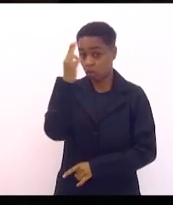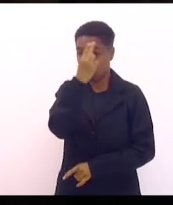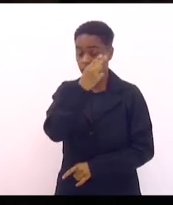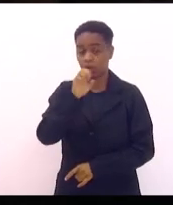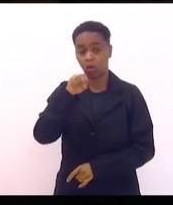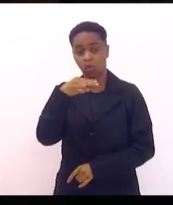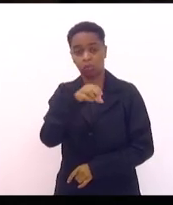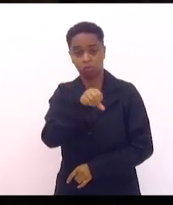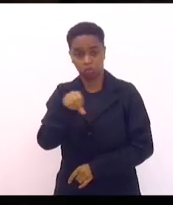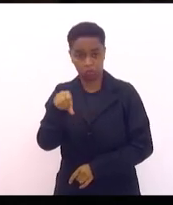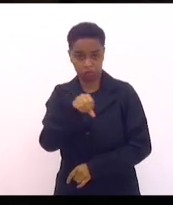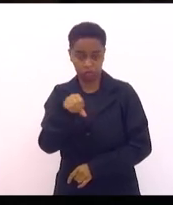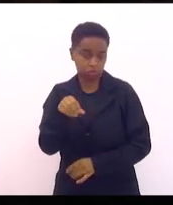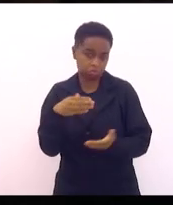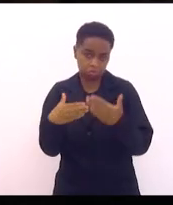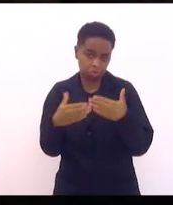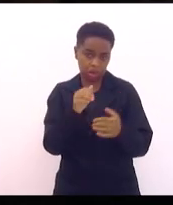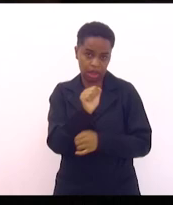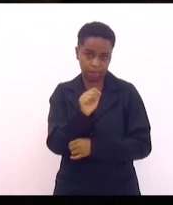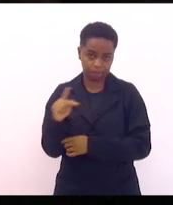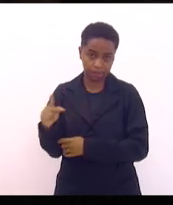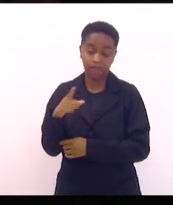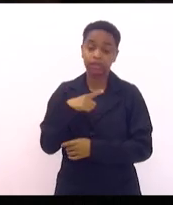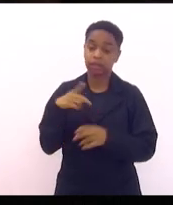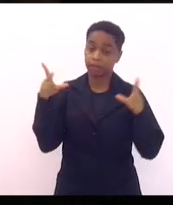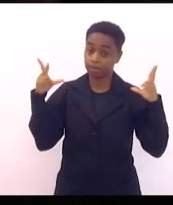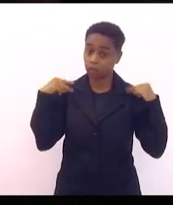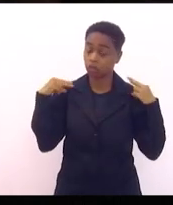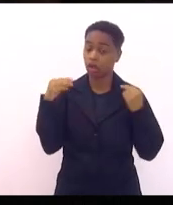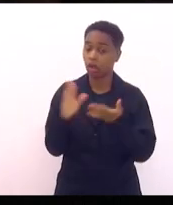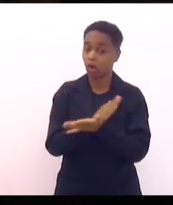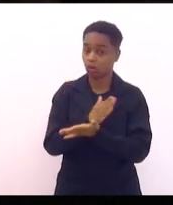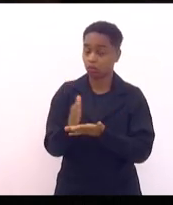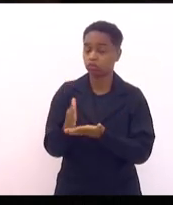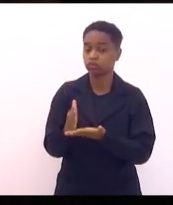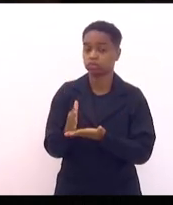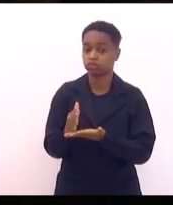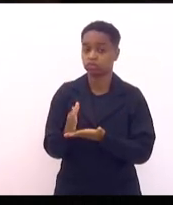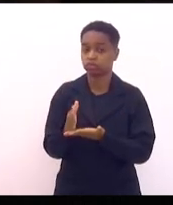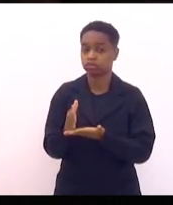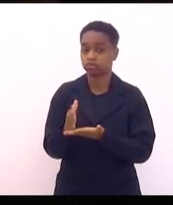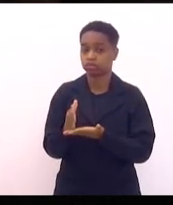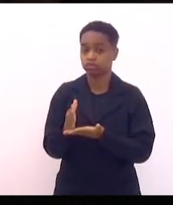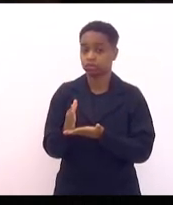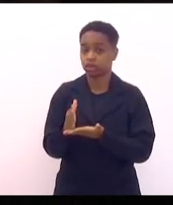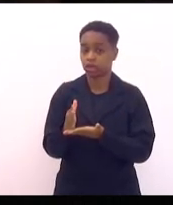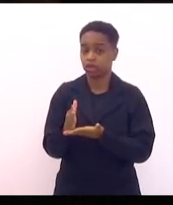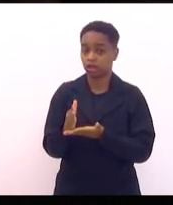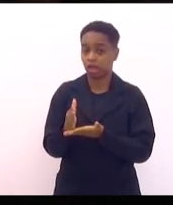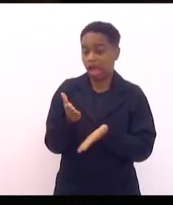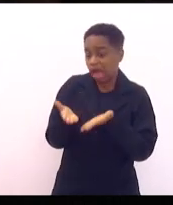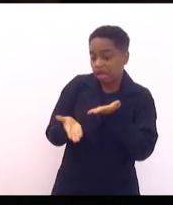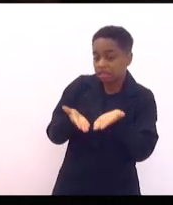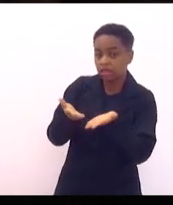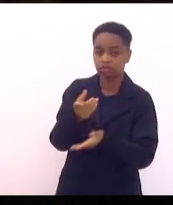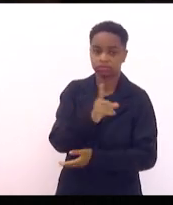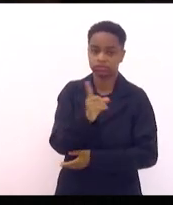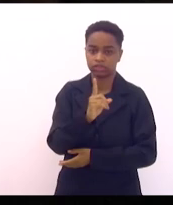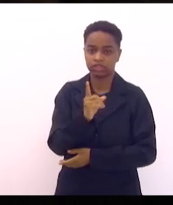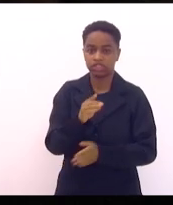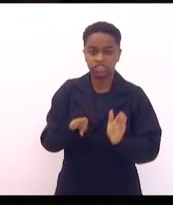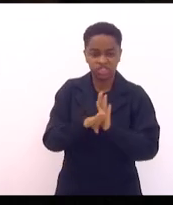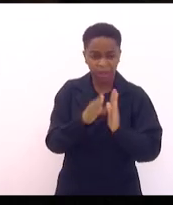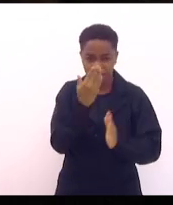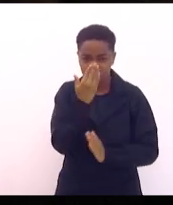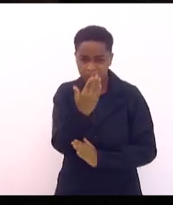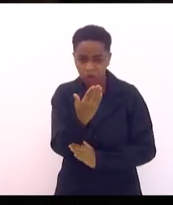o 99, um desses aplicativos, tem motoristas que não, que não lhe atendem. para na sua porta, como é que é?